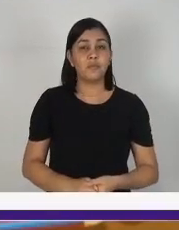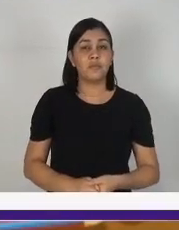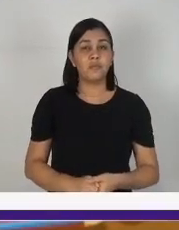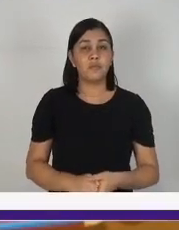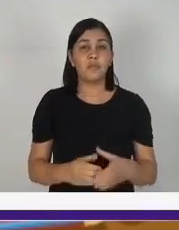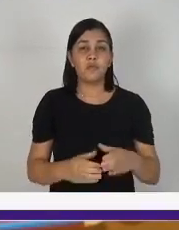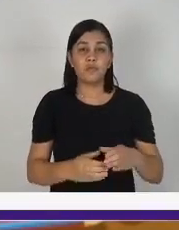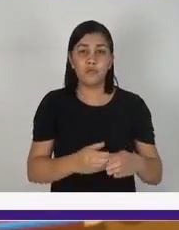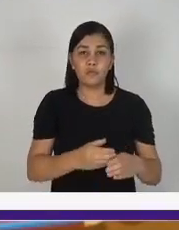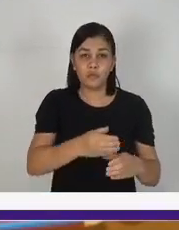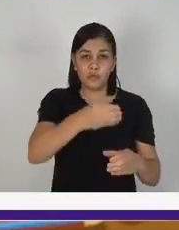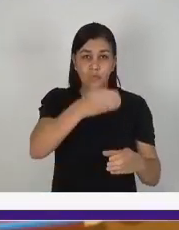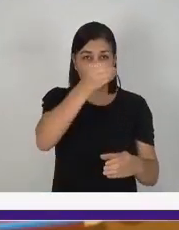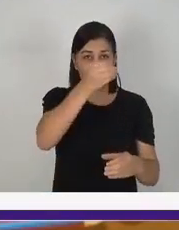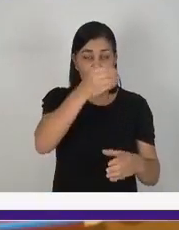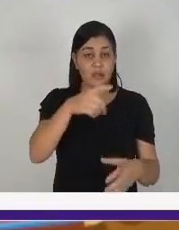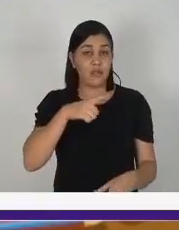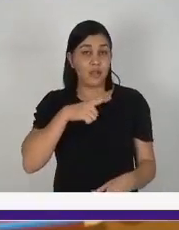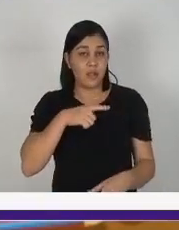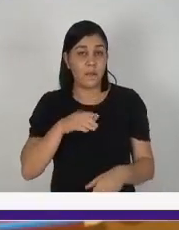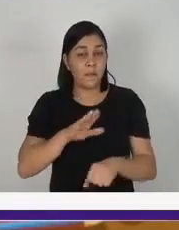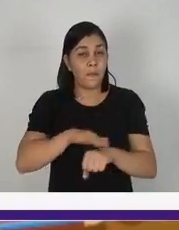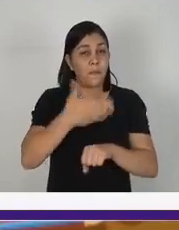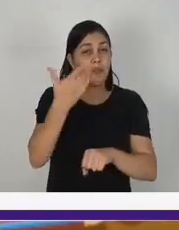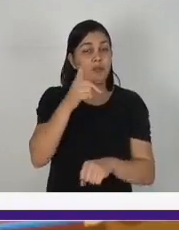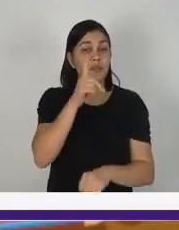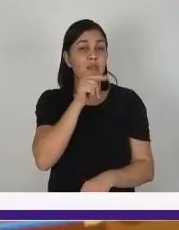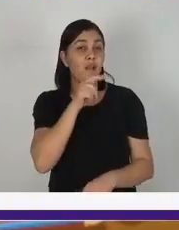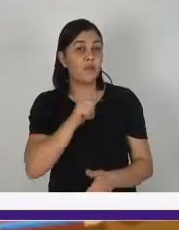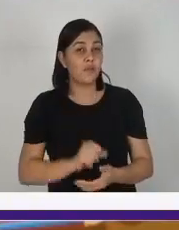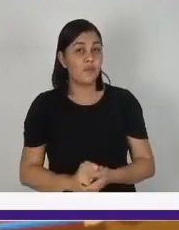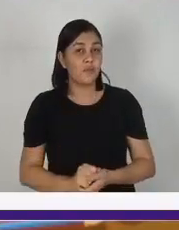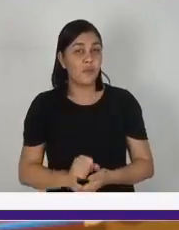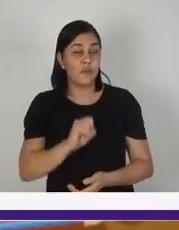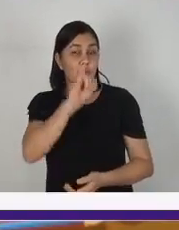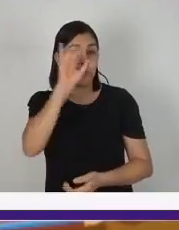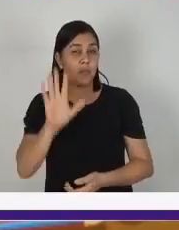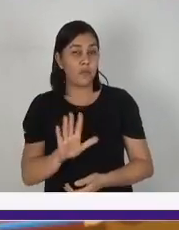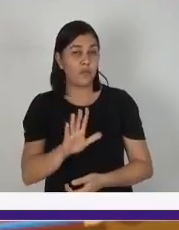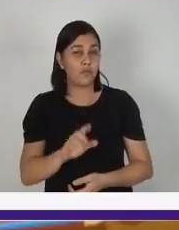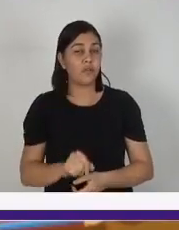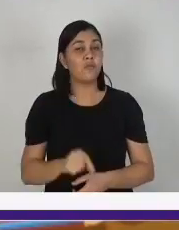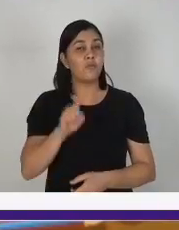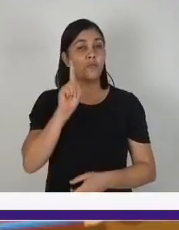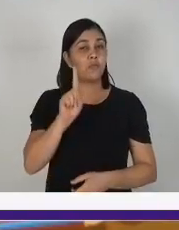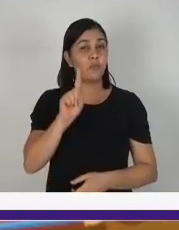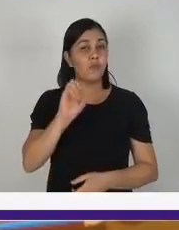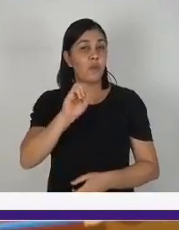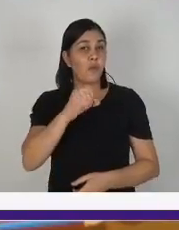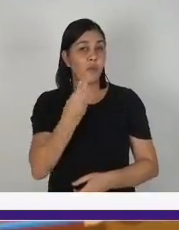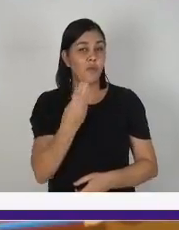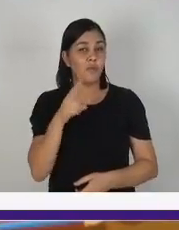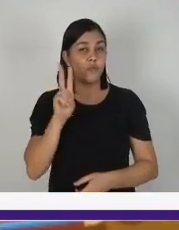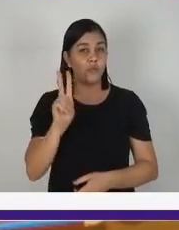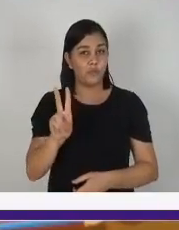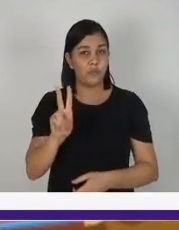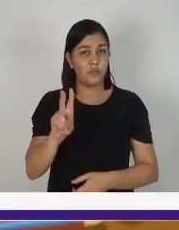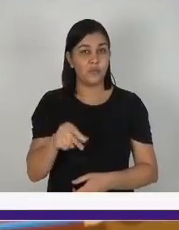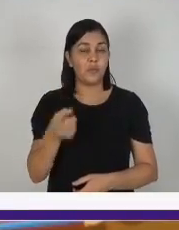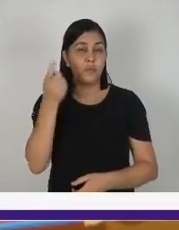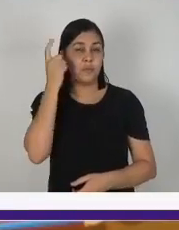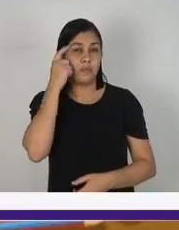cabe mais água? Na imagem 1 ou na imagem 2? Pense direitinho.